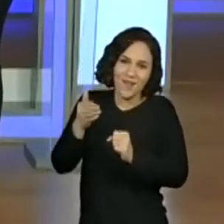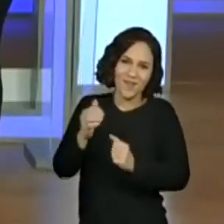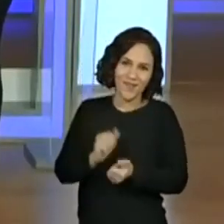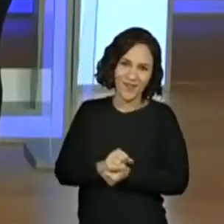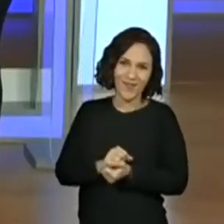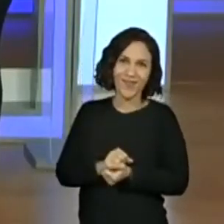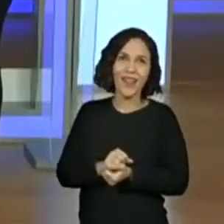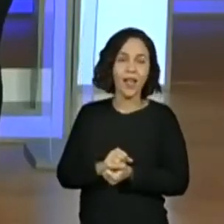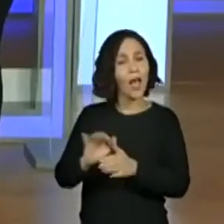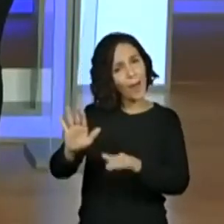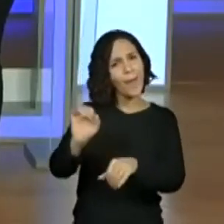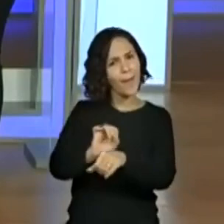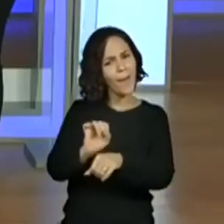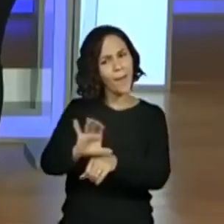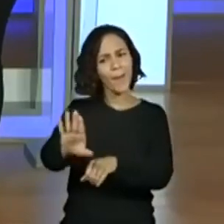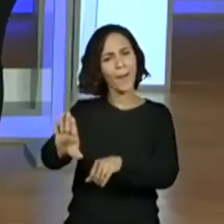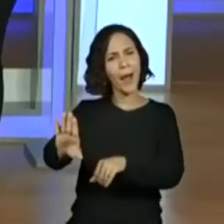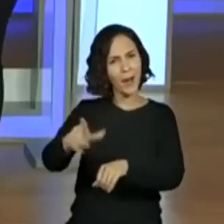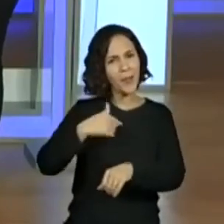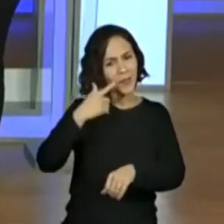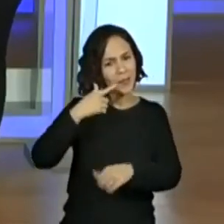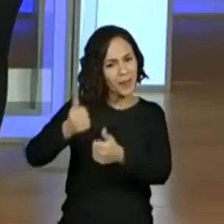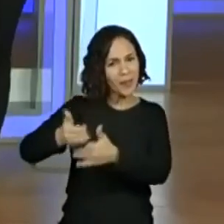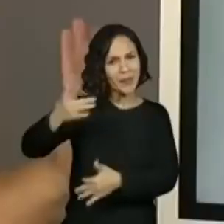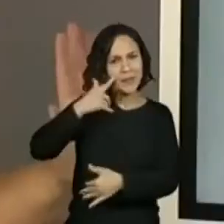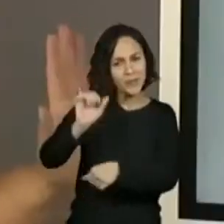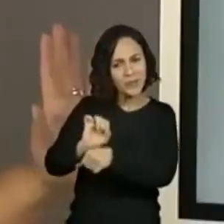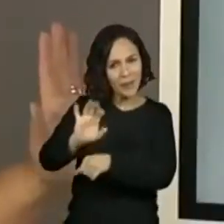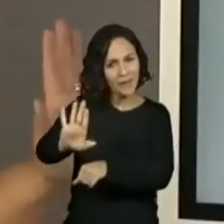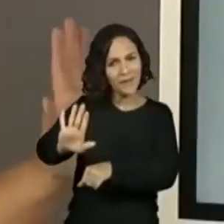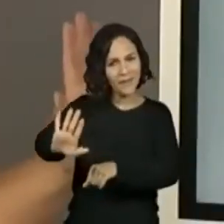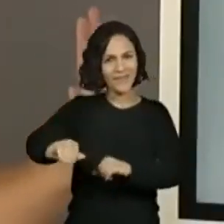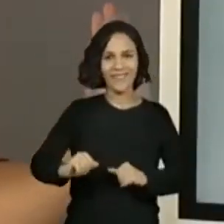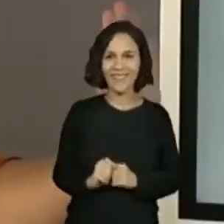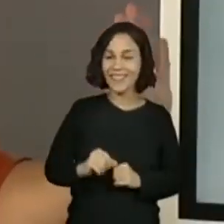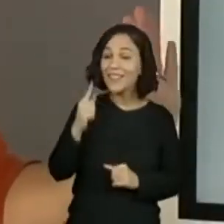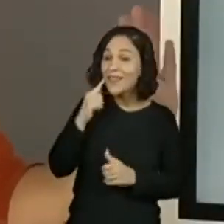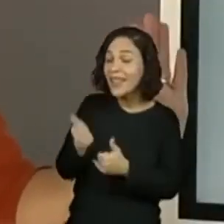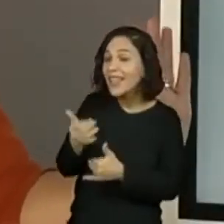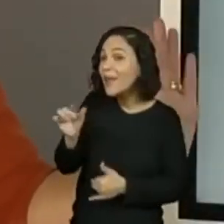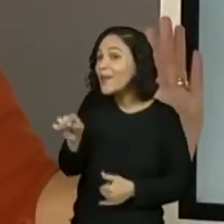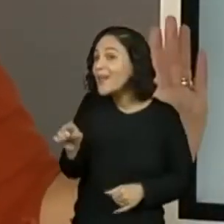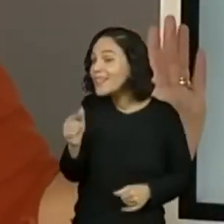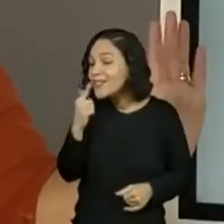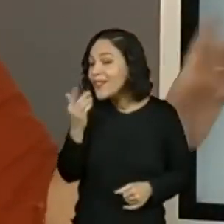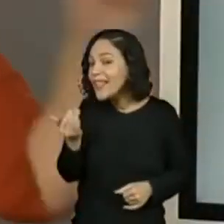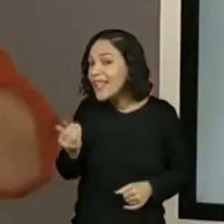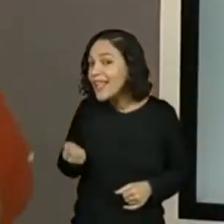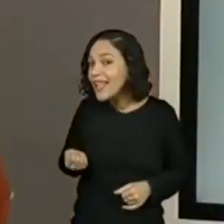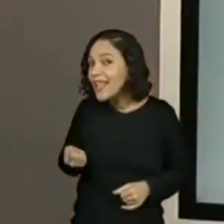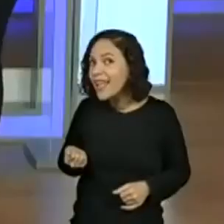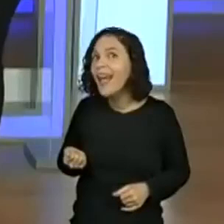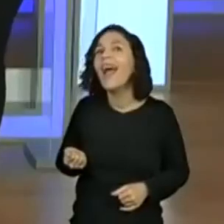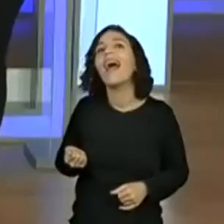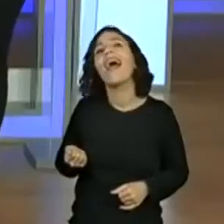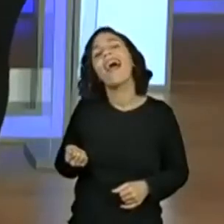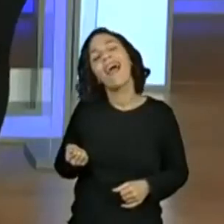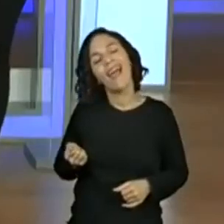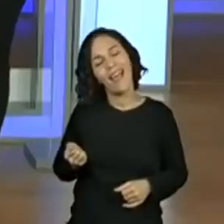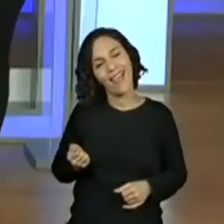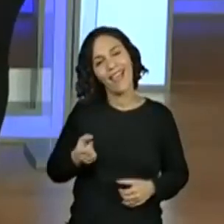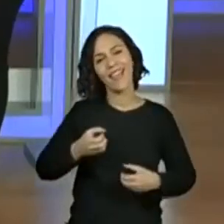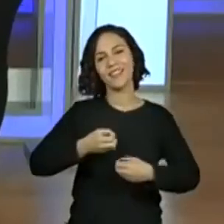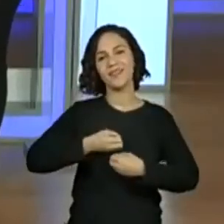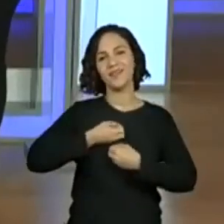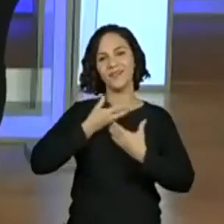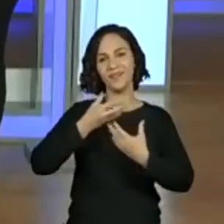Espera vamos escutar eles. Qual é, turminha? Qual é esse texto? Hã? Qual é esse texto? Pode falar. Eles estão dizendo que é um